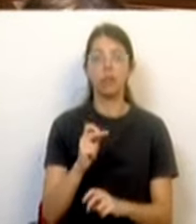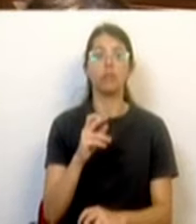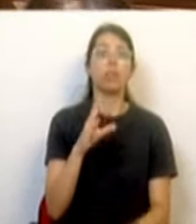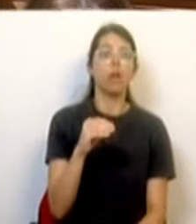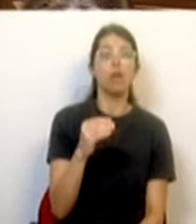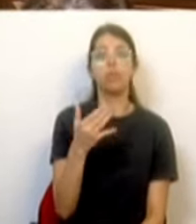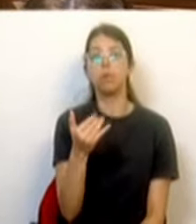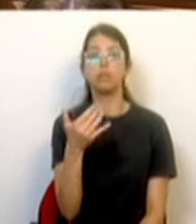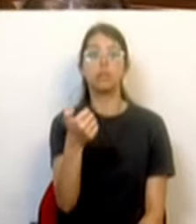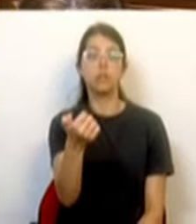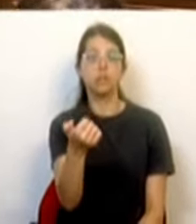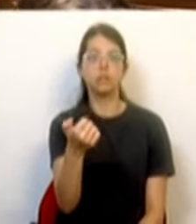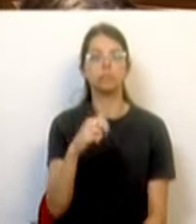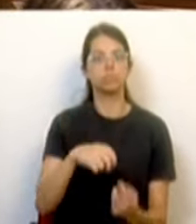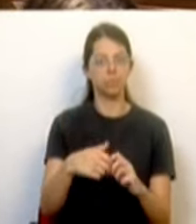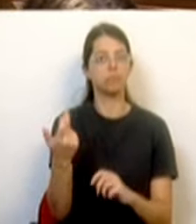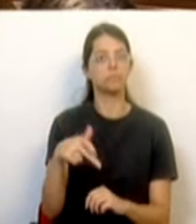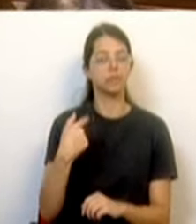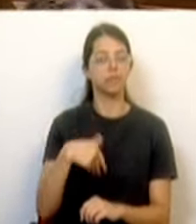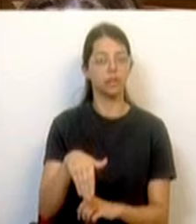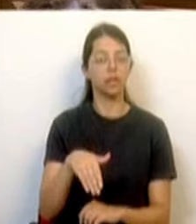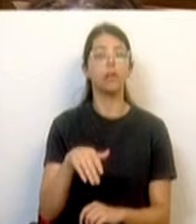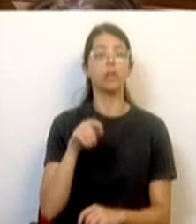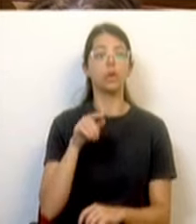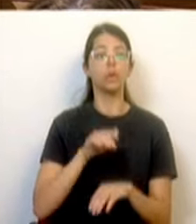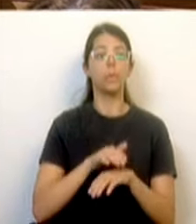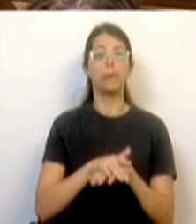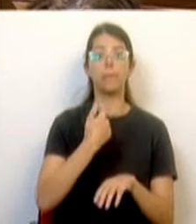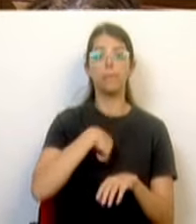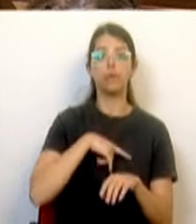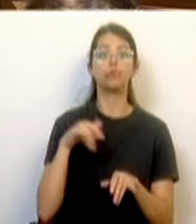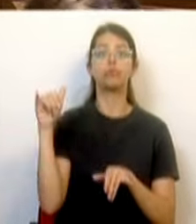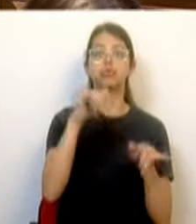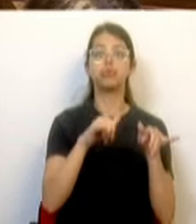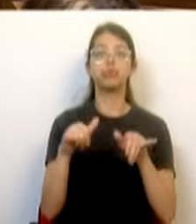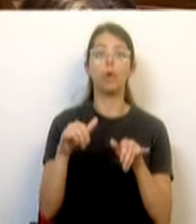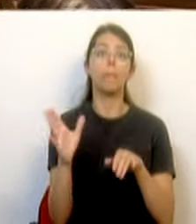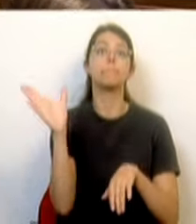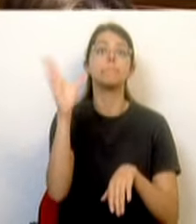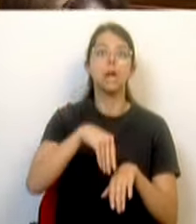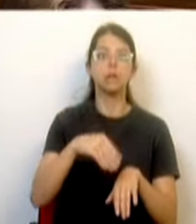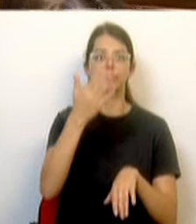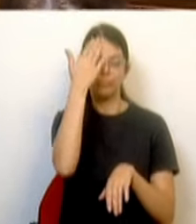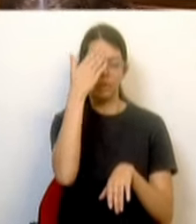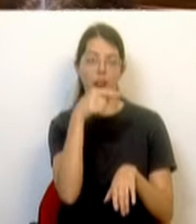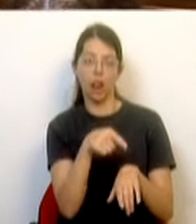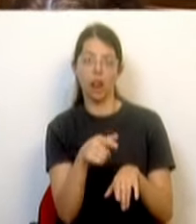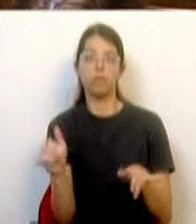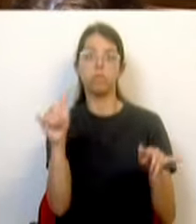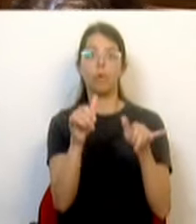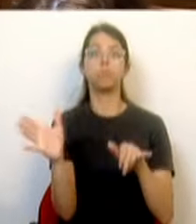anos, nós não temos forma de acrescentar voos à capacidade que nós temos no Humberto Delgado.